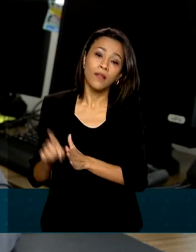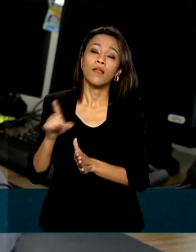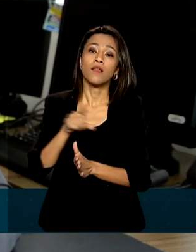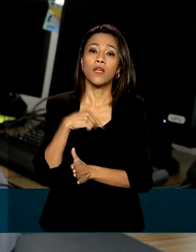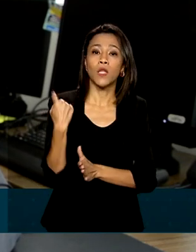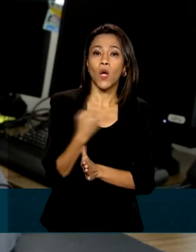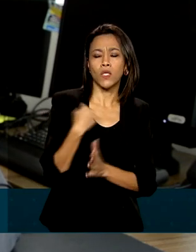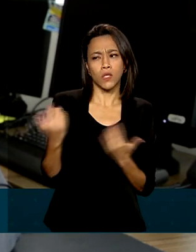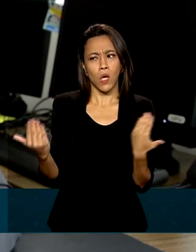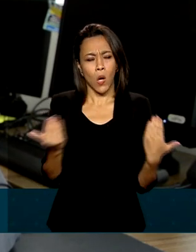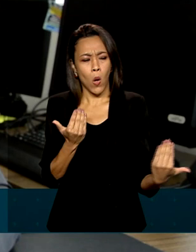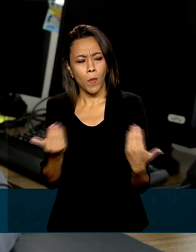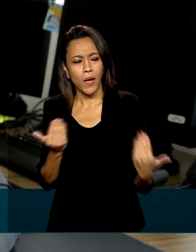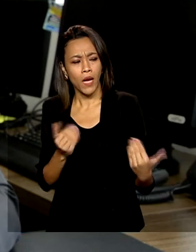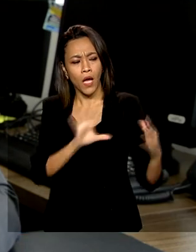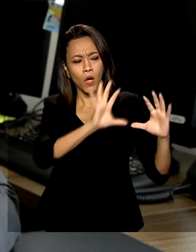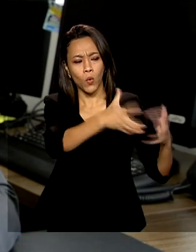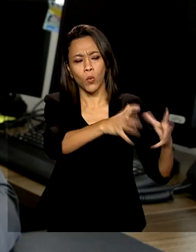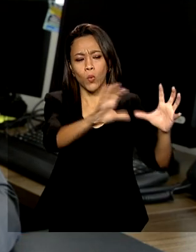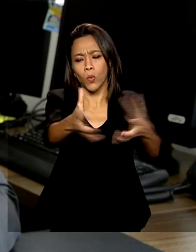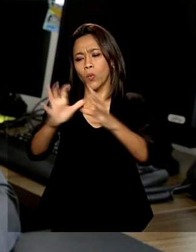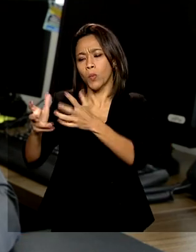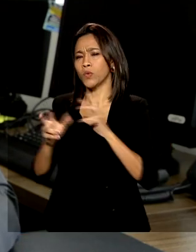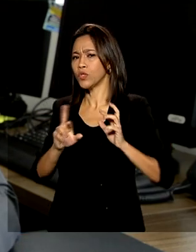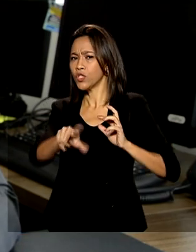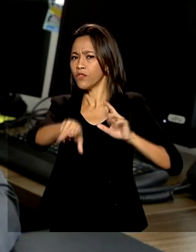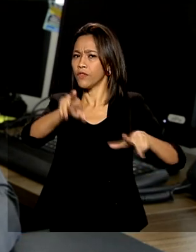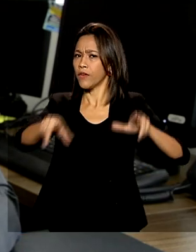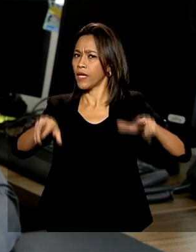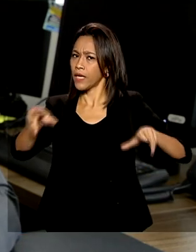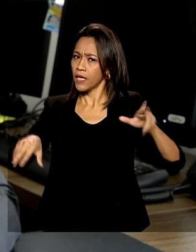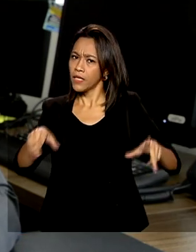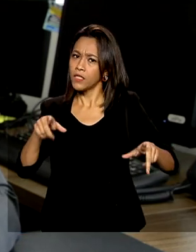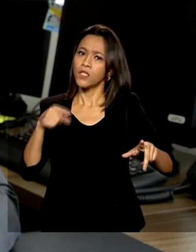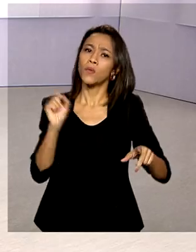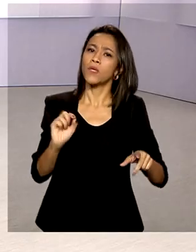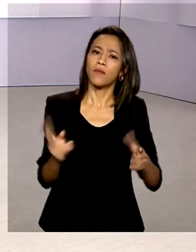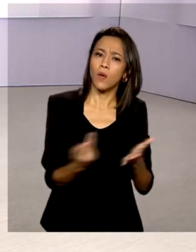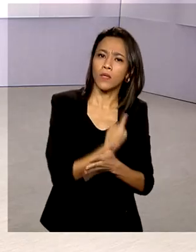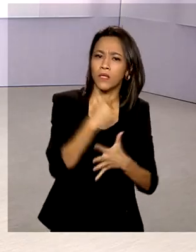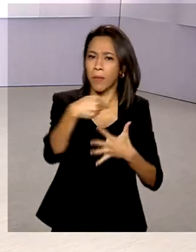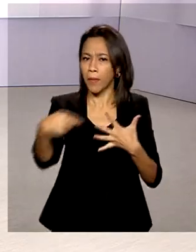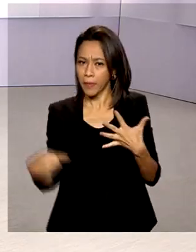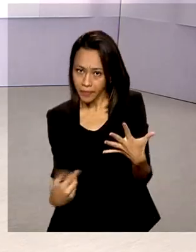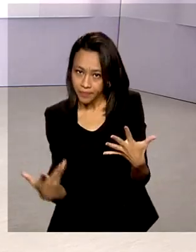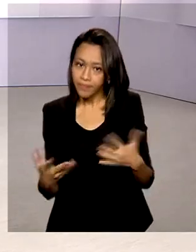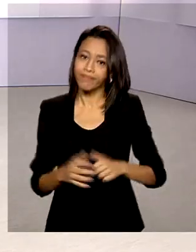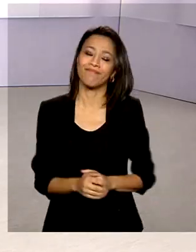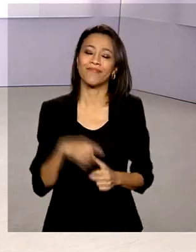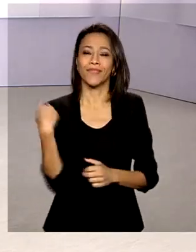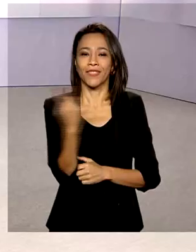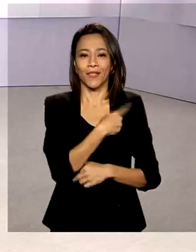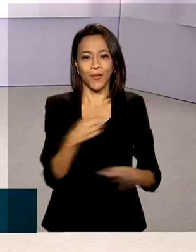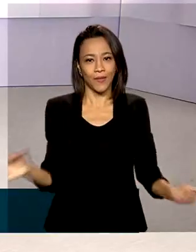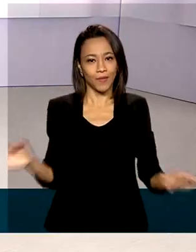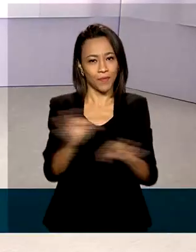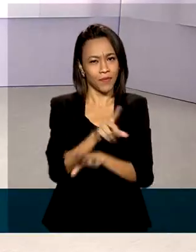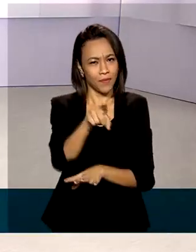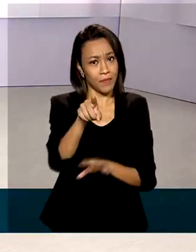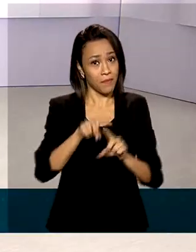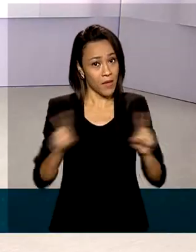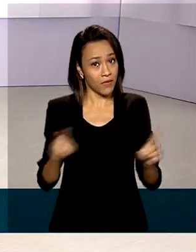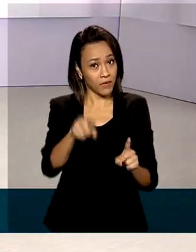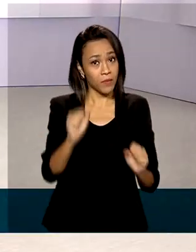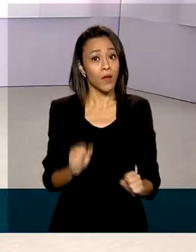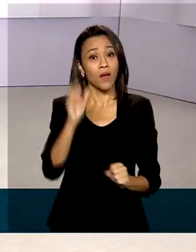comparar populações diferentes e entender fatores de complicação. A gente fica por aqui, mas você pode